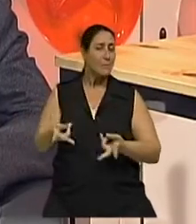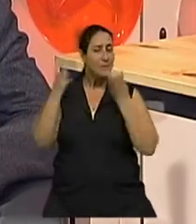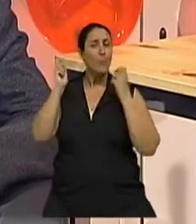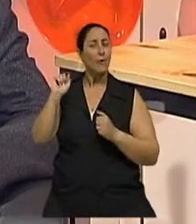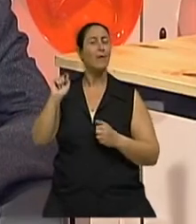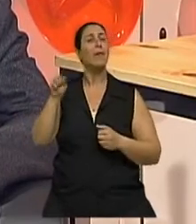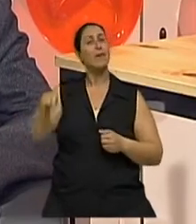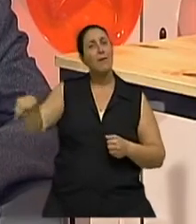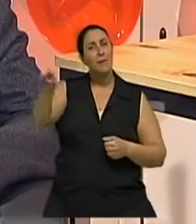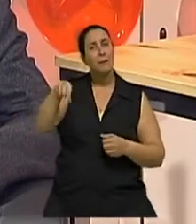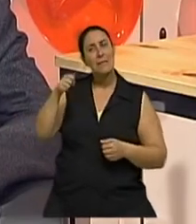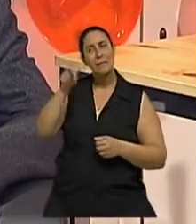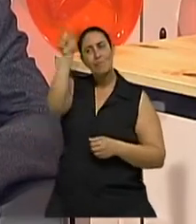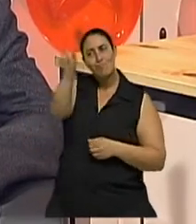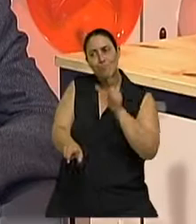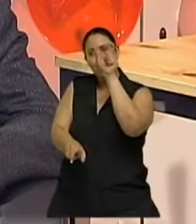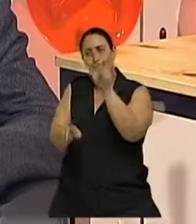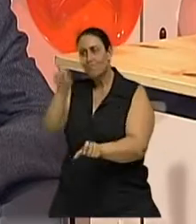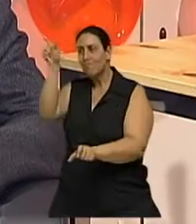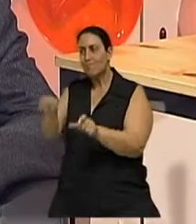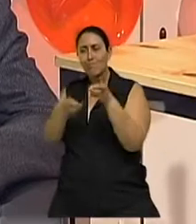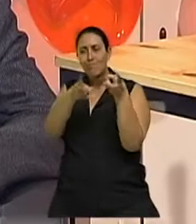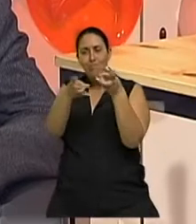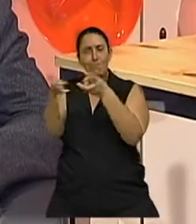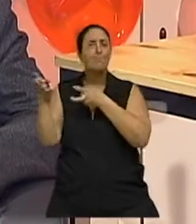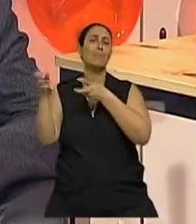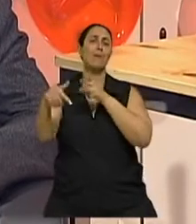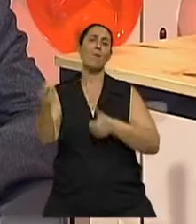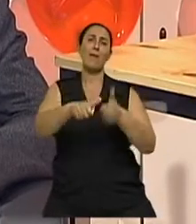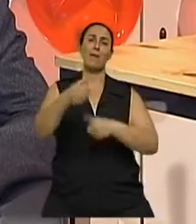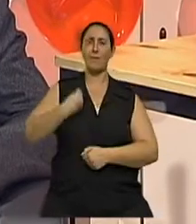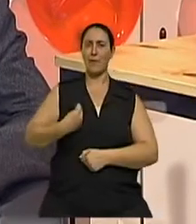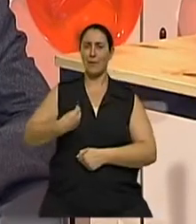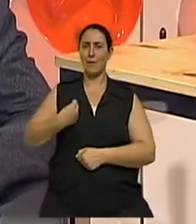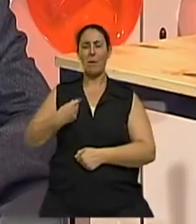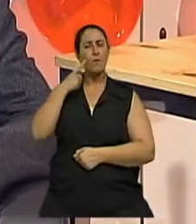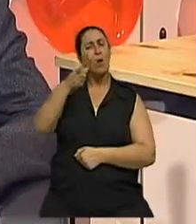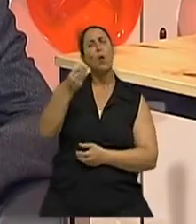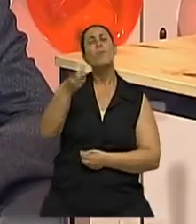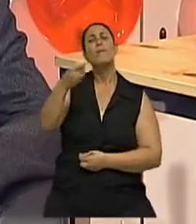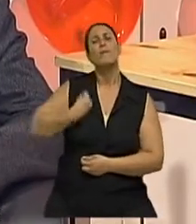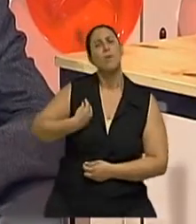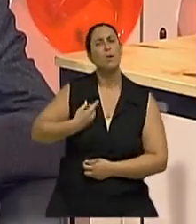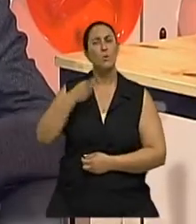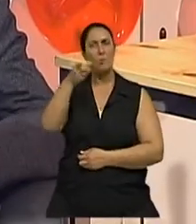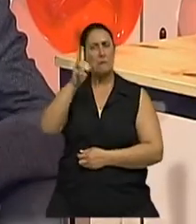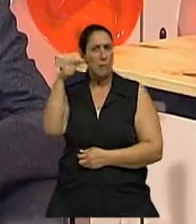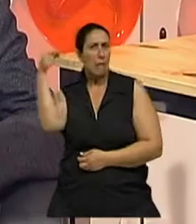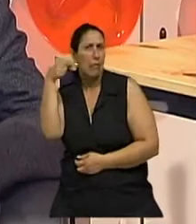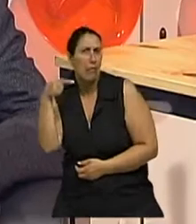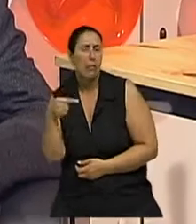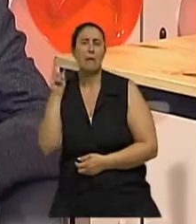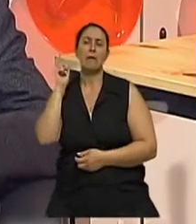ideia da percepção do indivíduo. Isso é que determina a qualidade de vida, é o jeito que ele está vivendo, o jeito que ele vive em